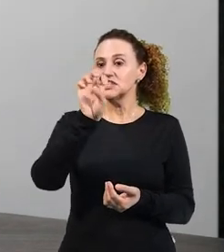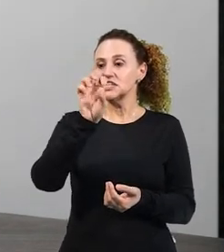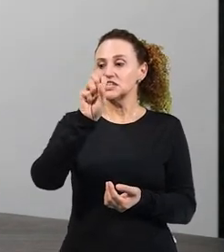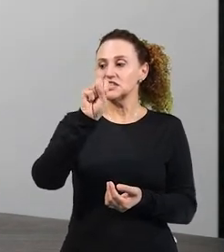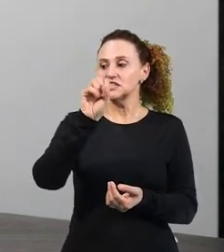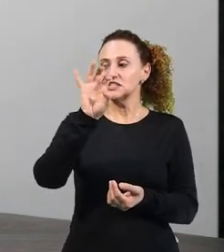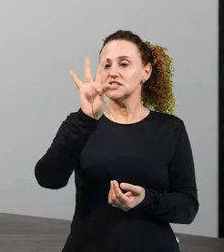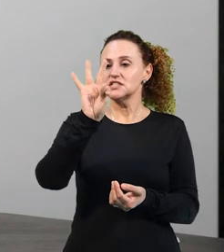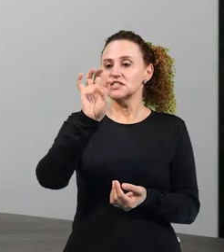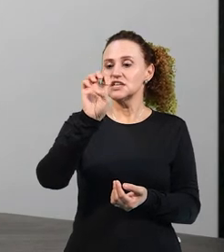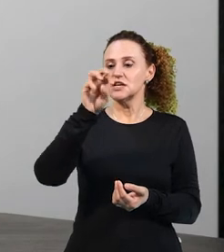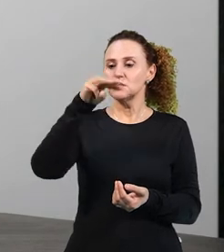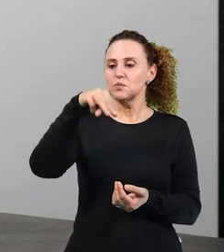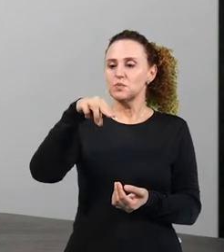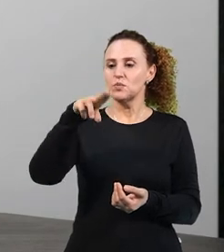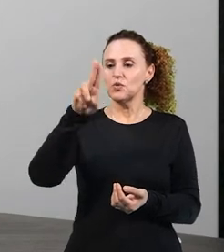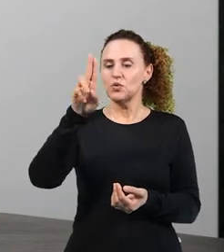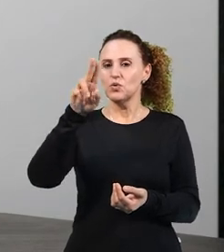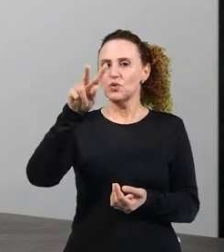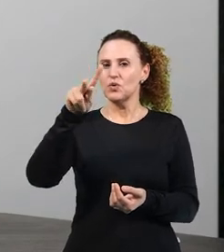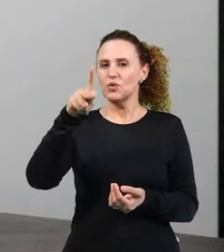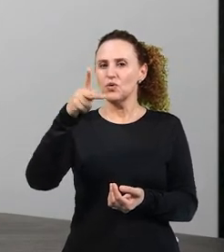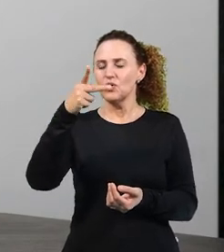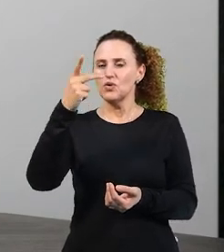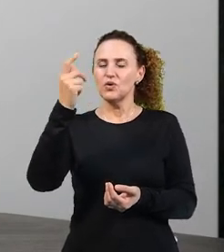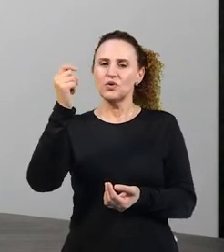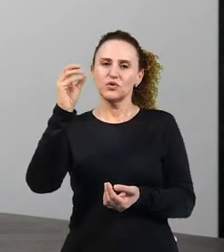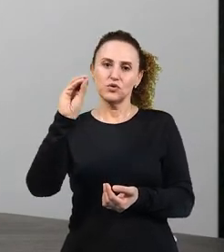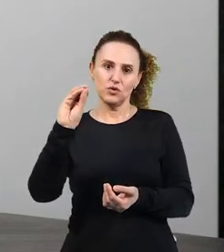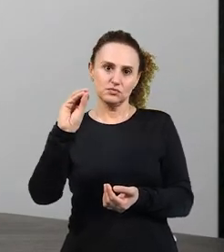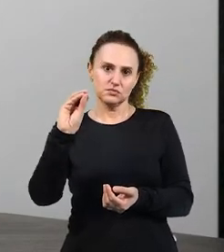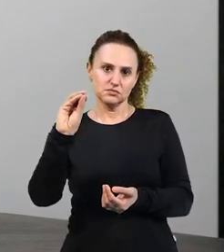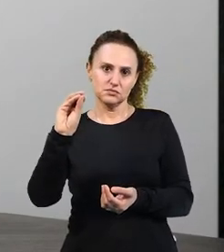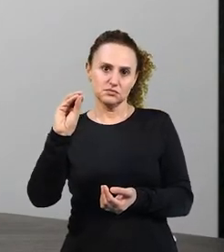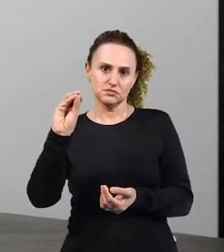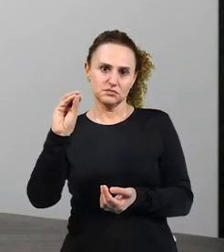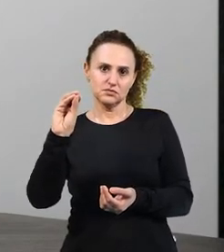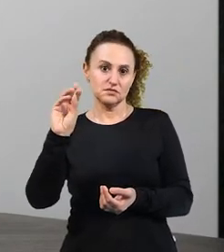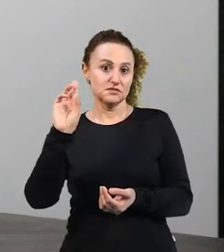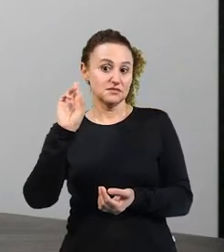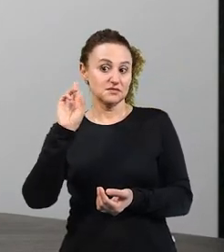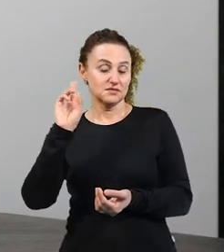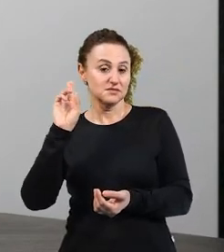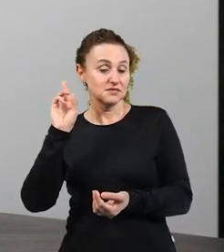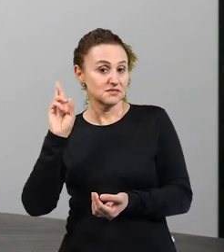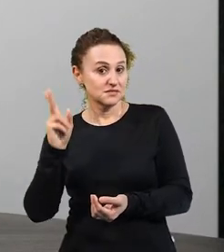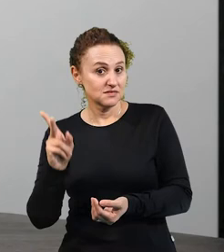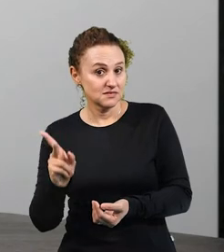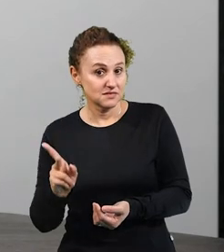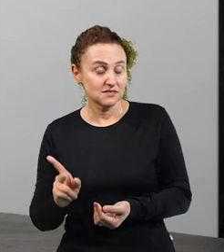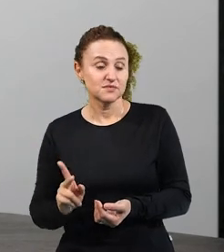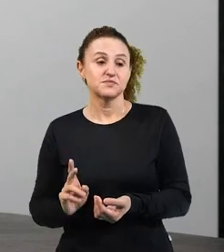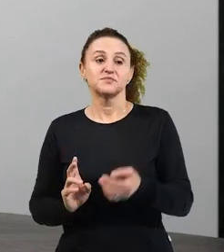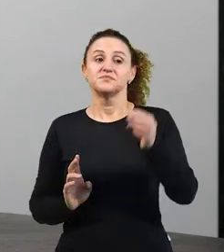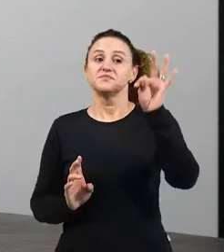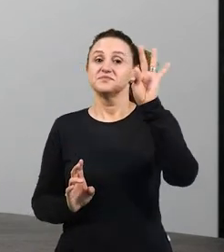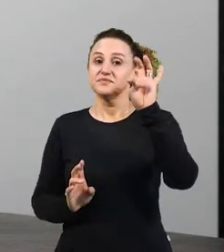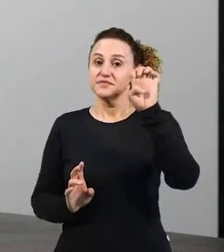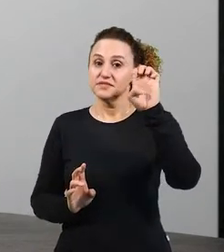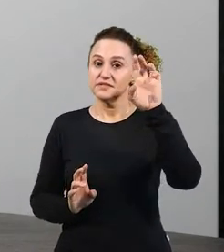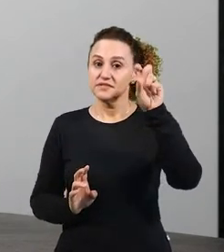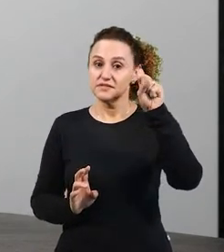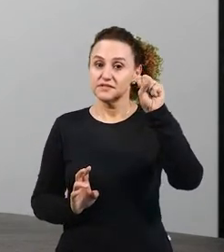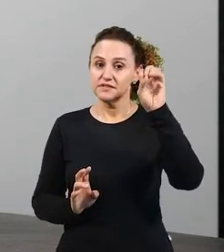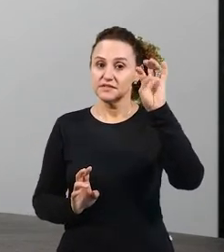O testemunho, a testemunha é a mesma palavra? Não é a mesma palavra. A testemunha é uma